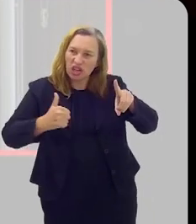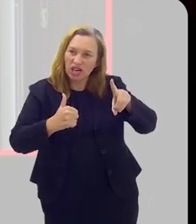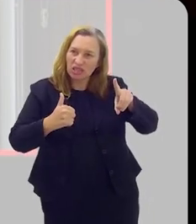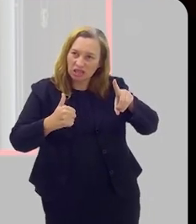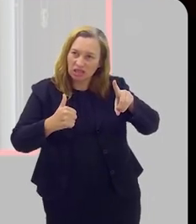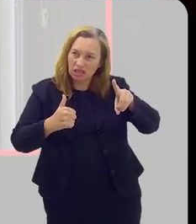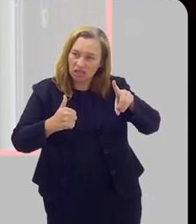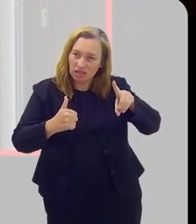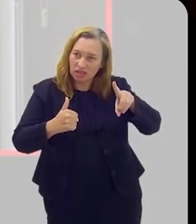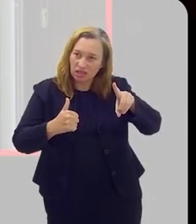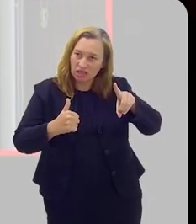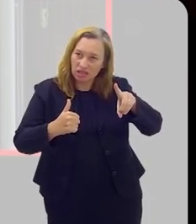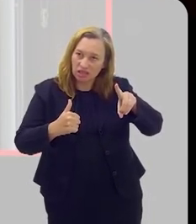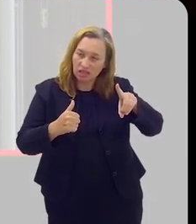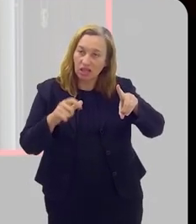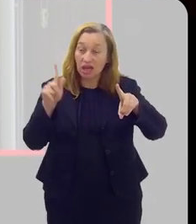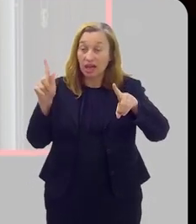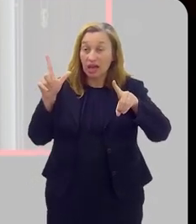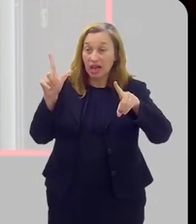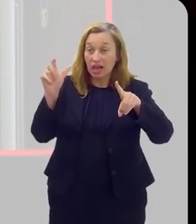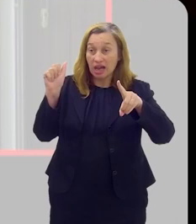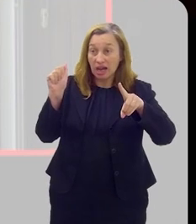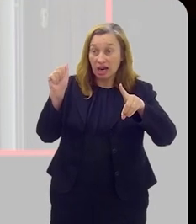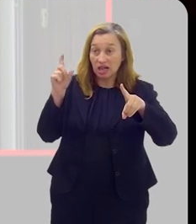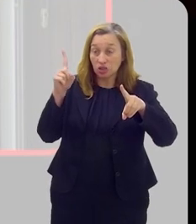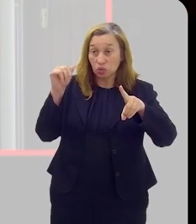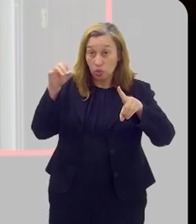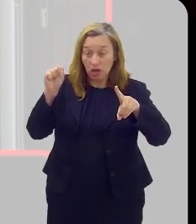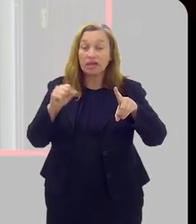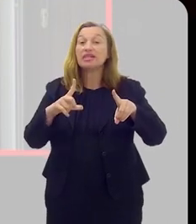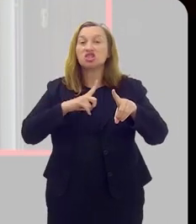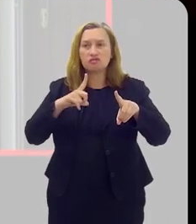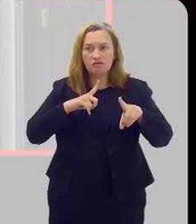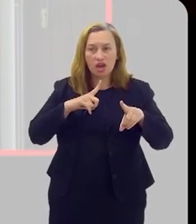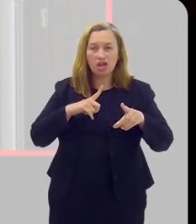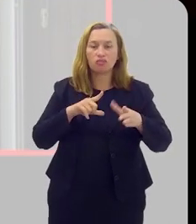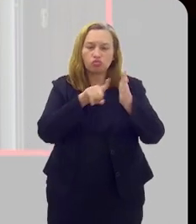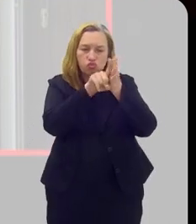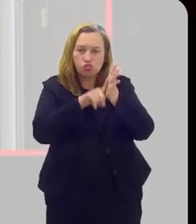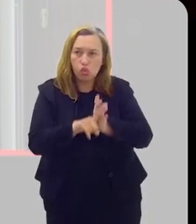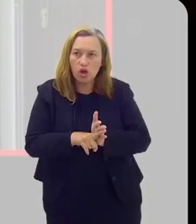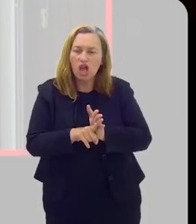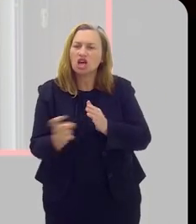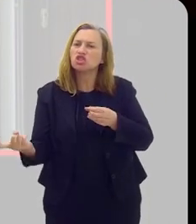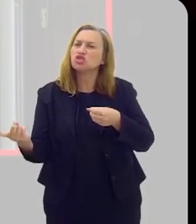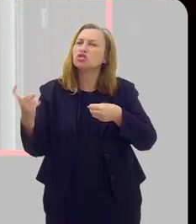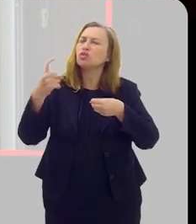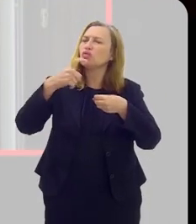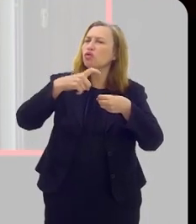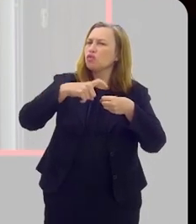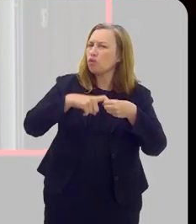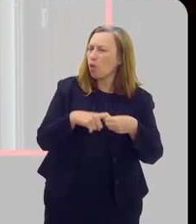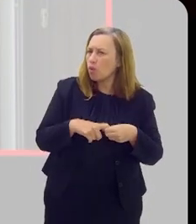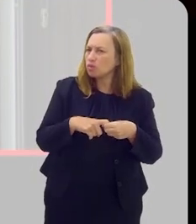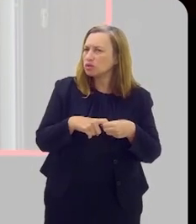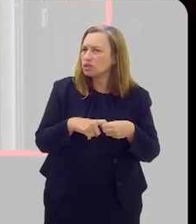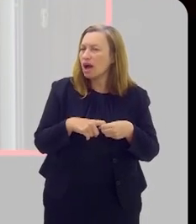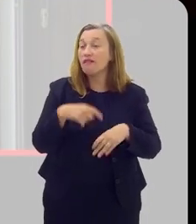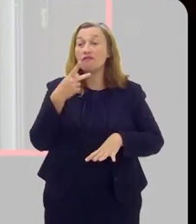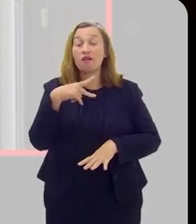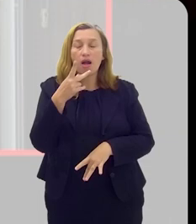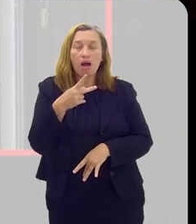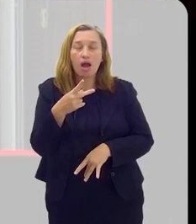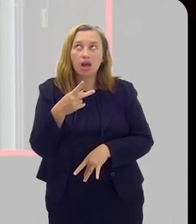para esses pacientes que tiveram esse diagnóstico, a gente volta a ter